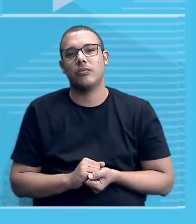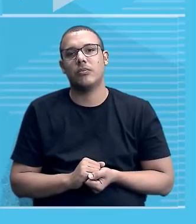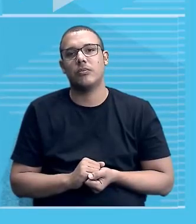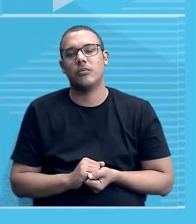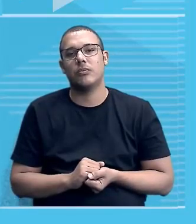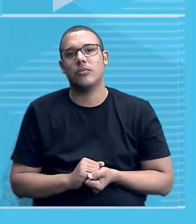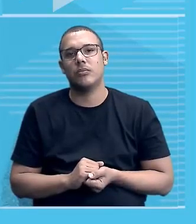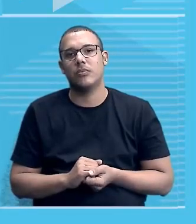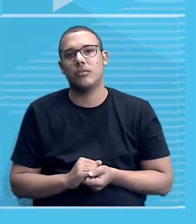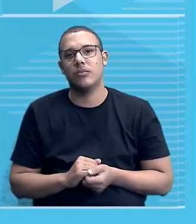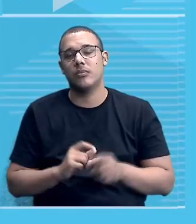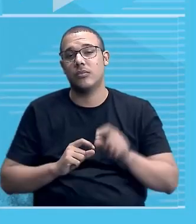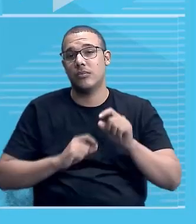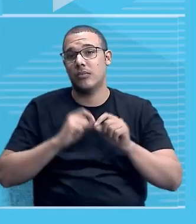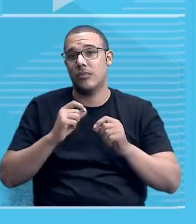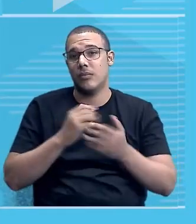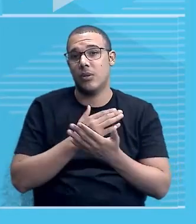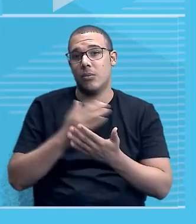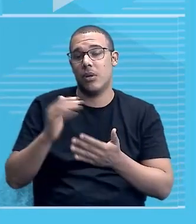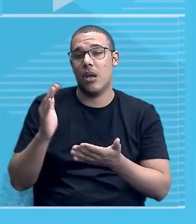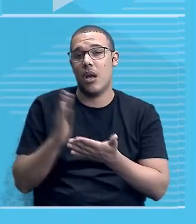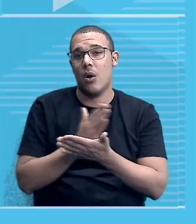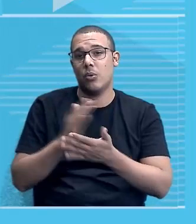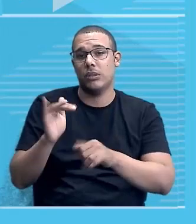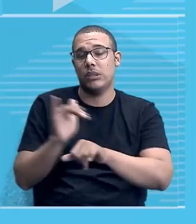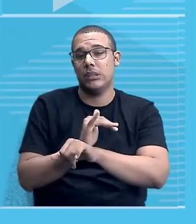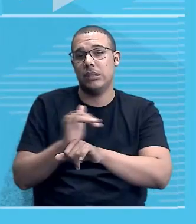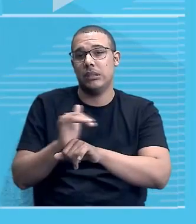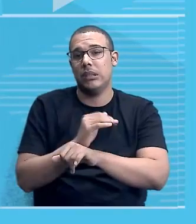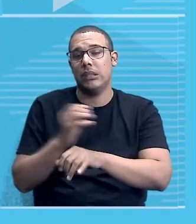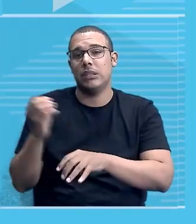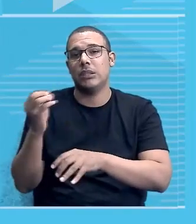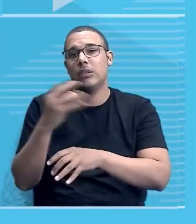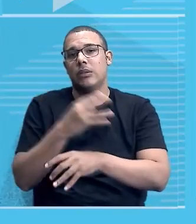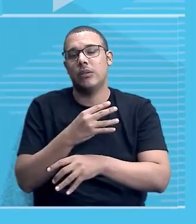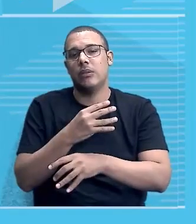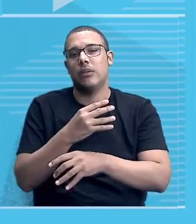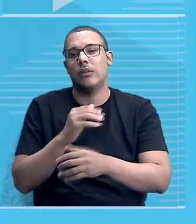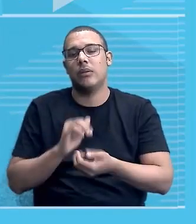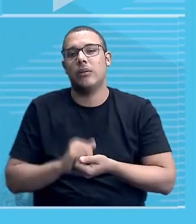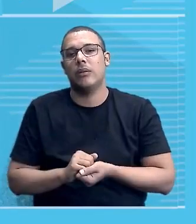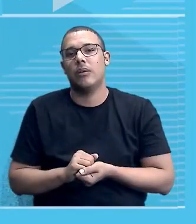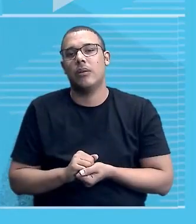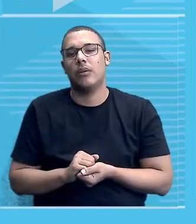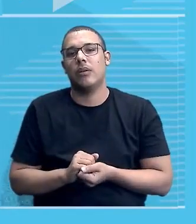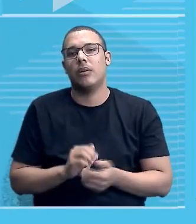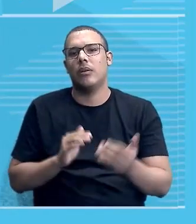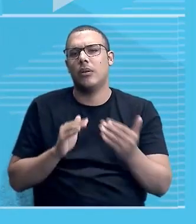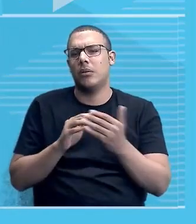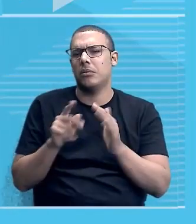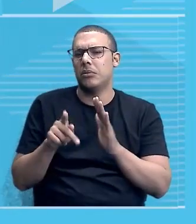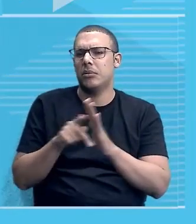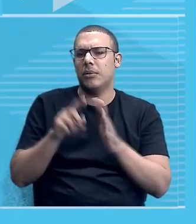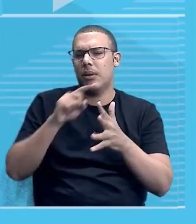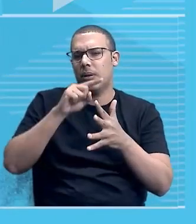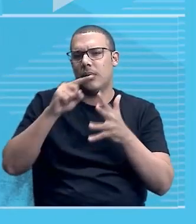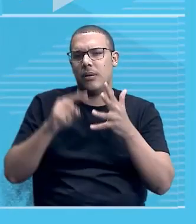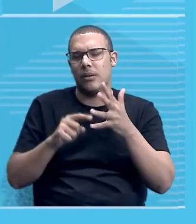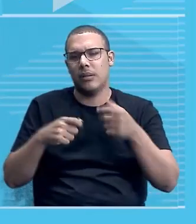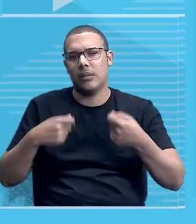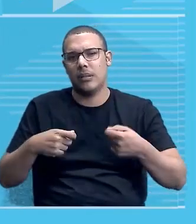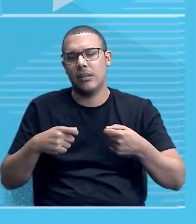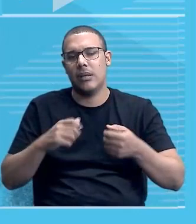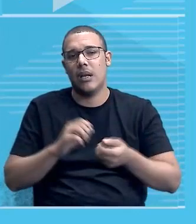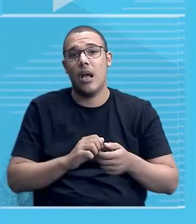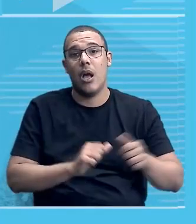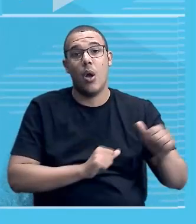é, é, empreender estratégias de modernização de acordo, né, com os próprios critérios, necessidades dele. Ao contrário